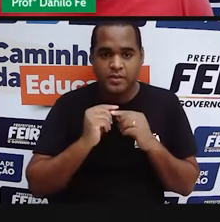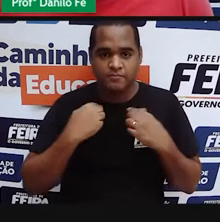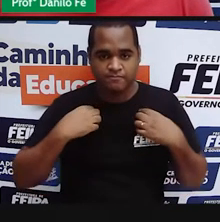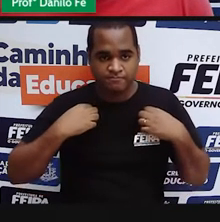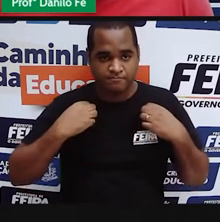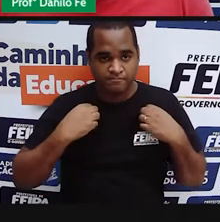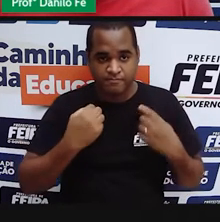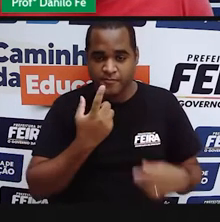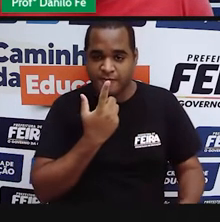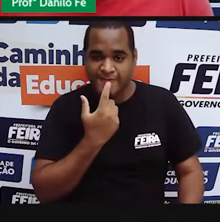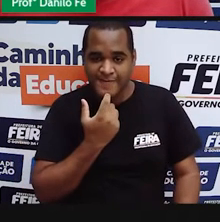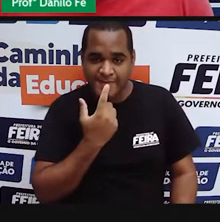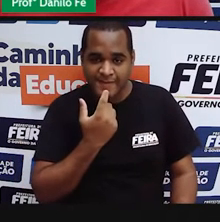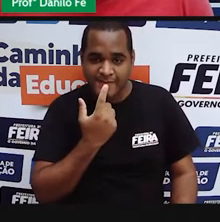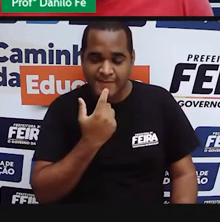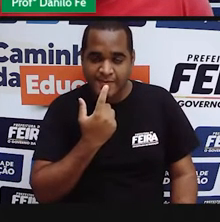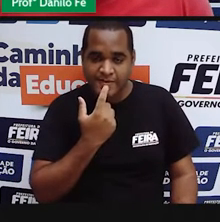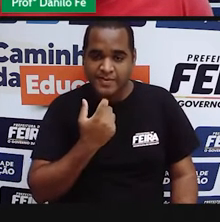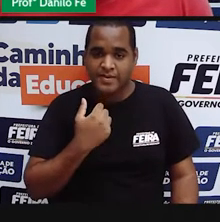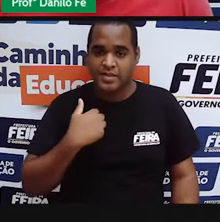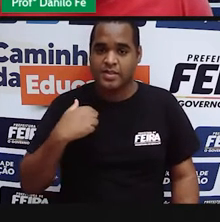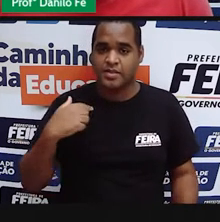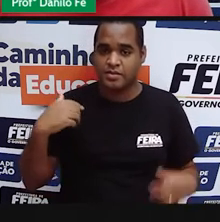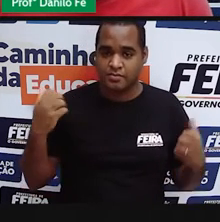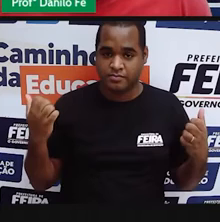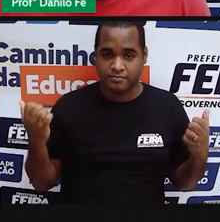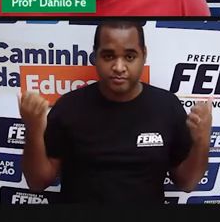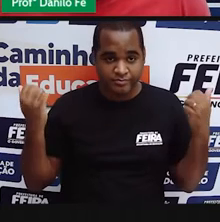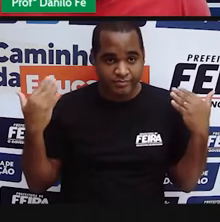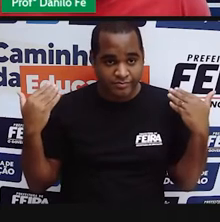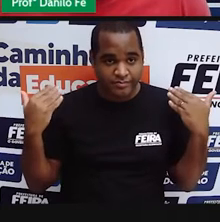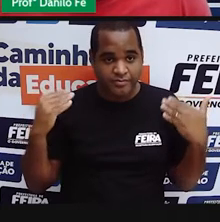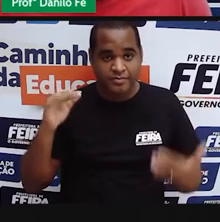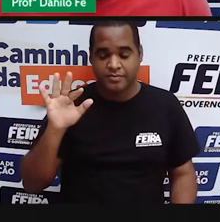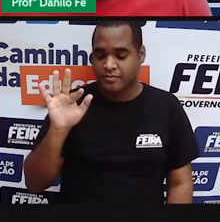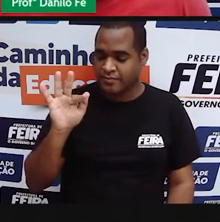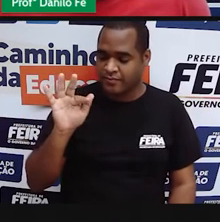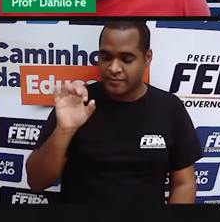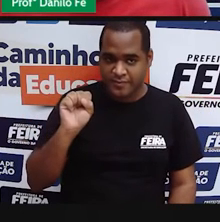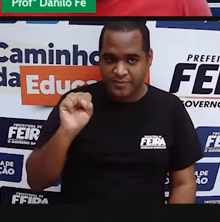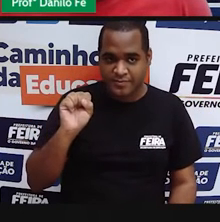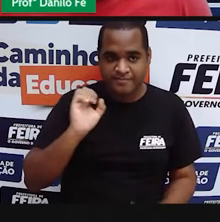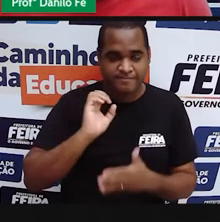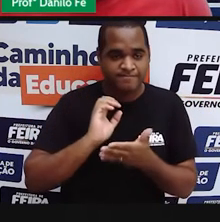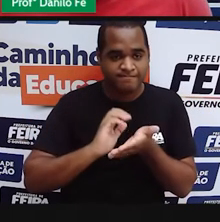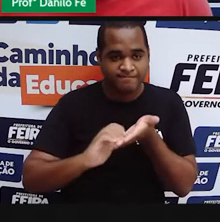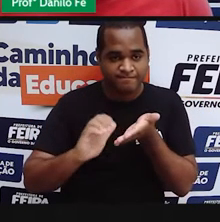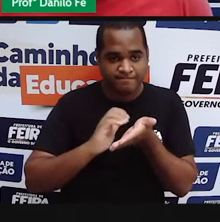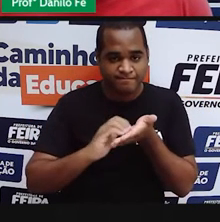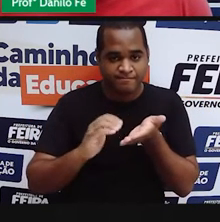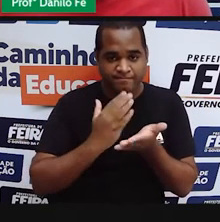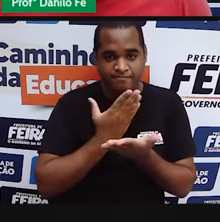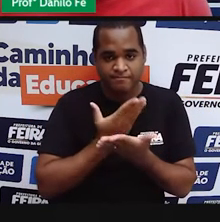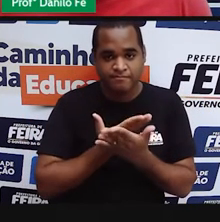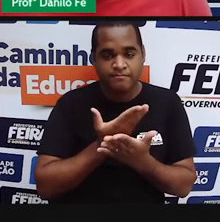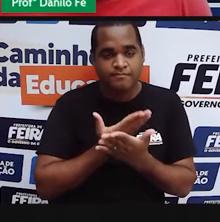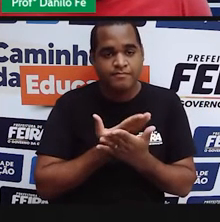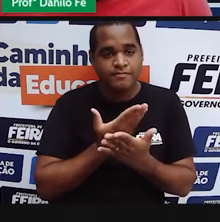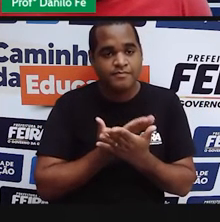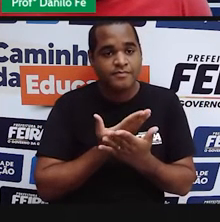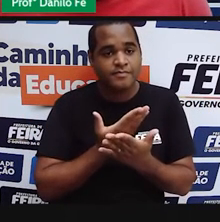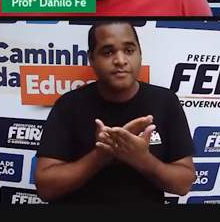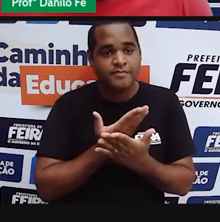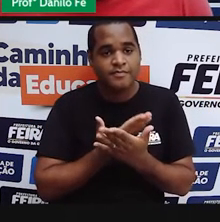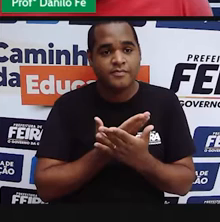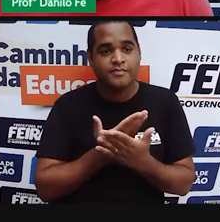camisa vermelha, estou no ambiente que tem as logotipos da Prefeitura de Feira de Santana, da Secretaria de